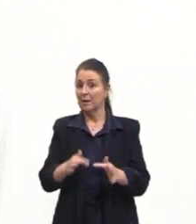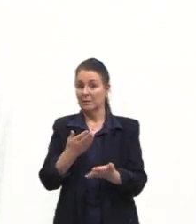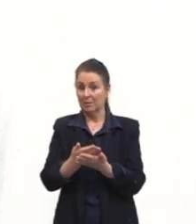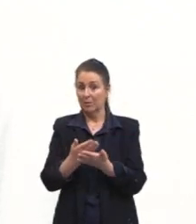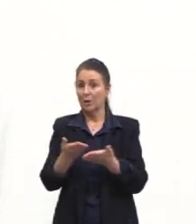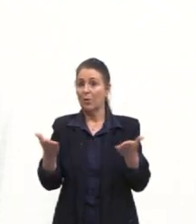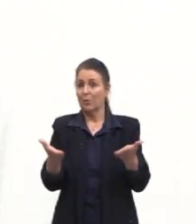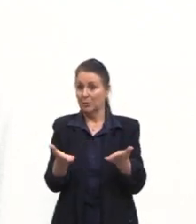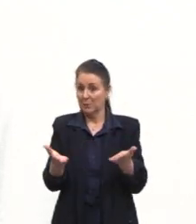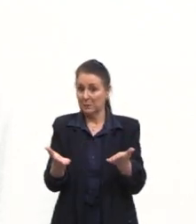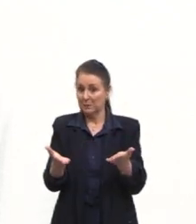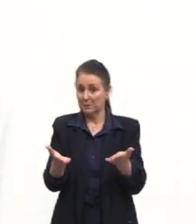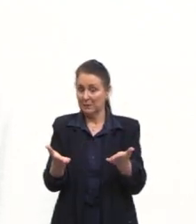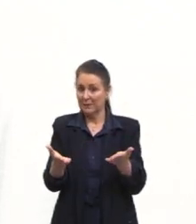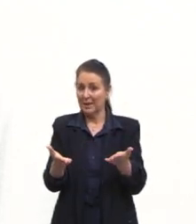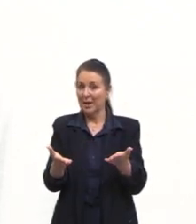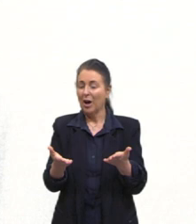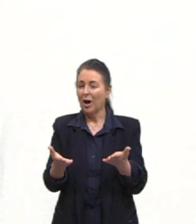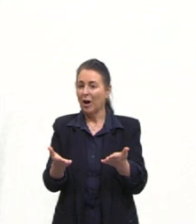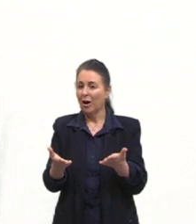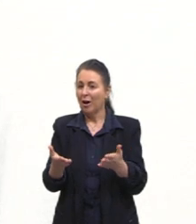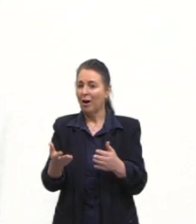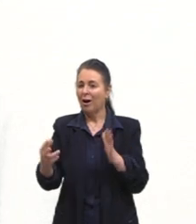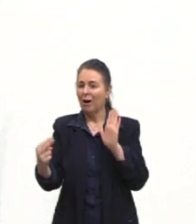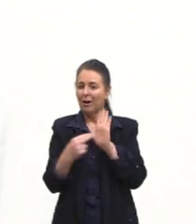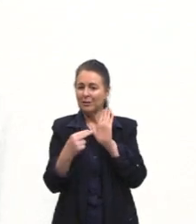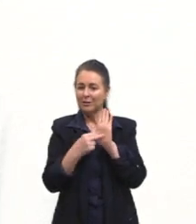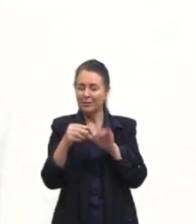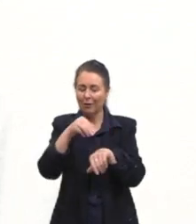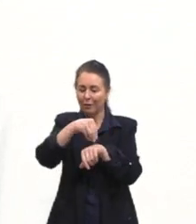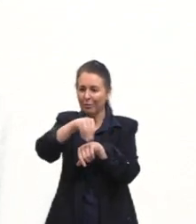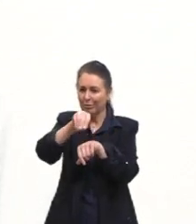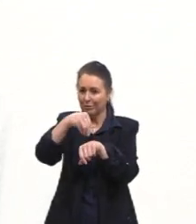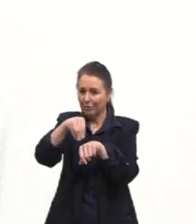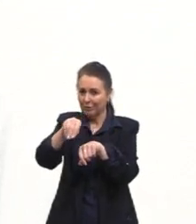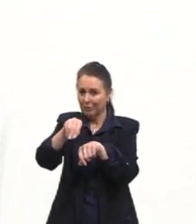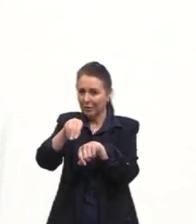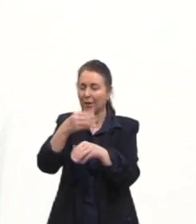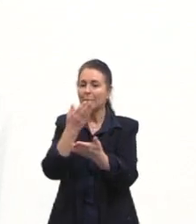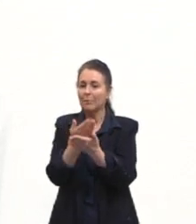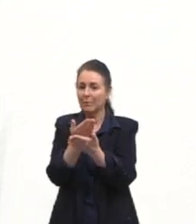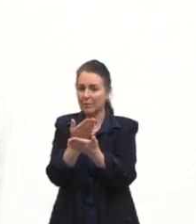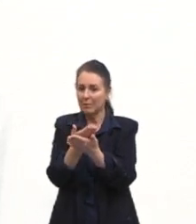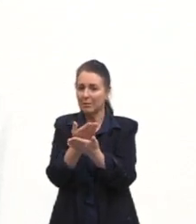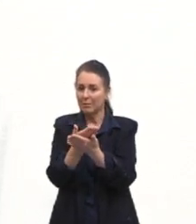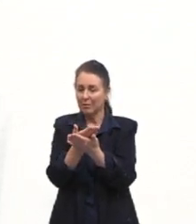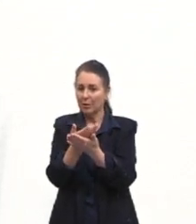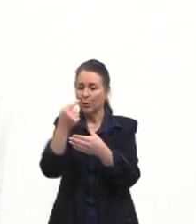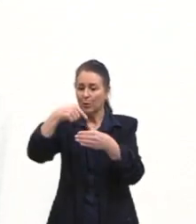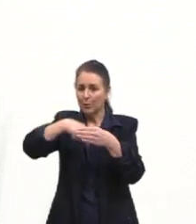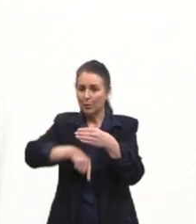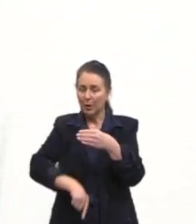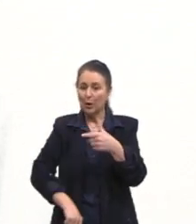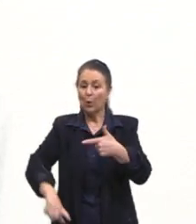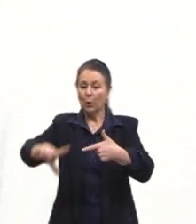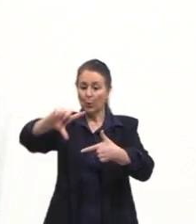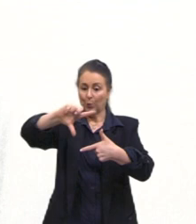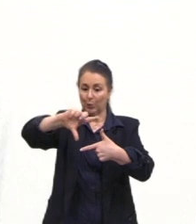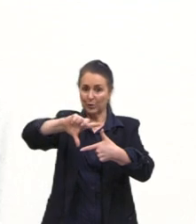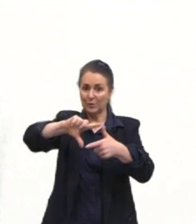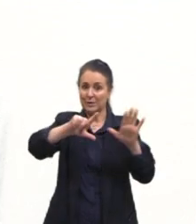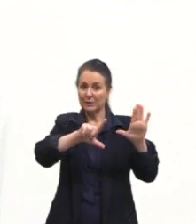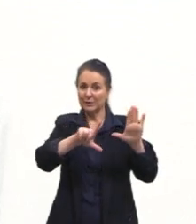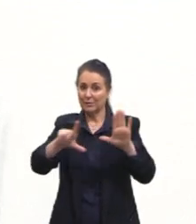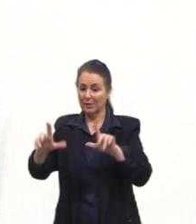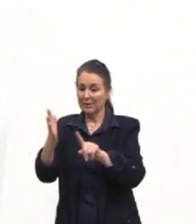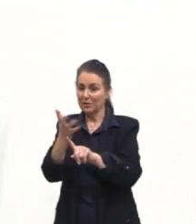aula, pessoal, te liga na dica para a gente potencializar o estudo sobre o modernismo, a semana de arte